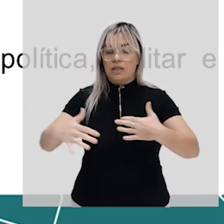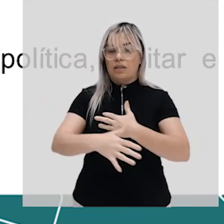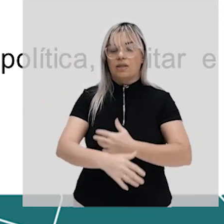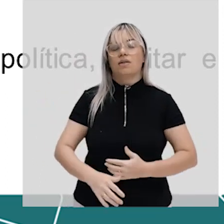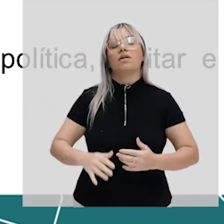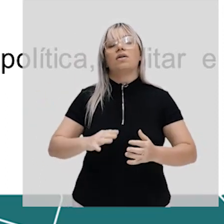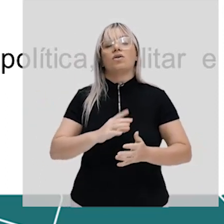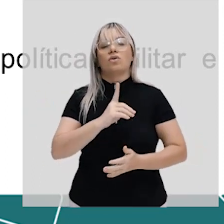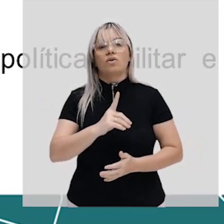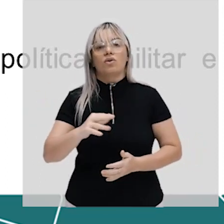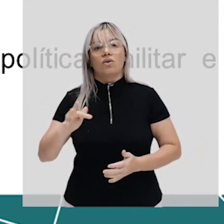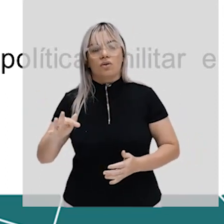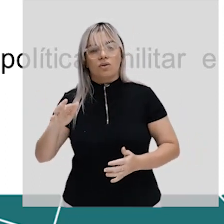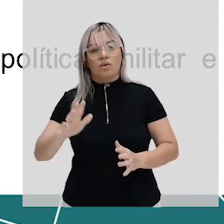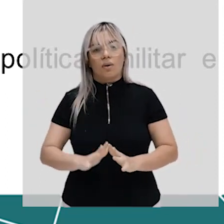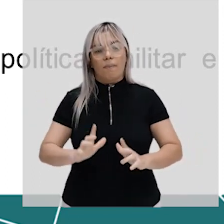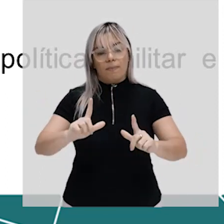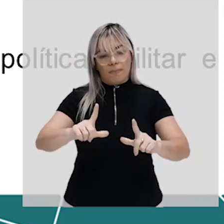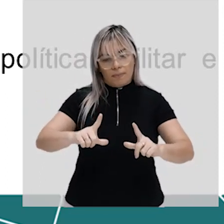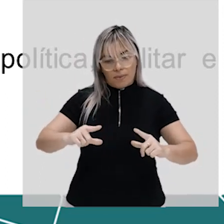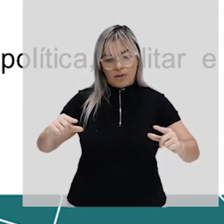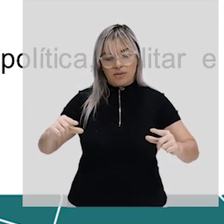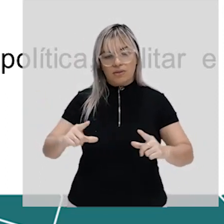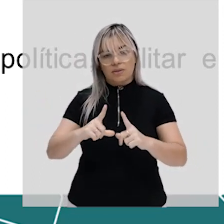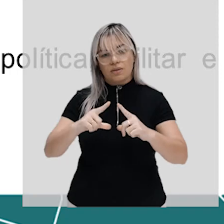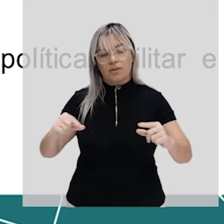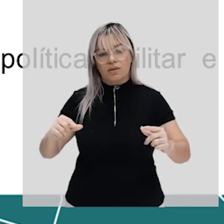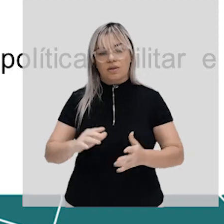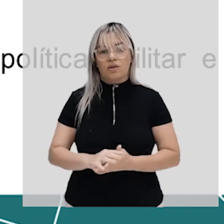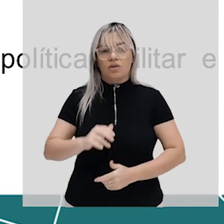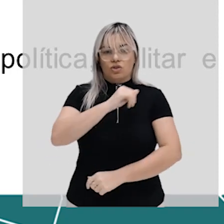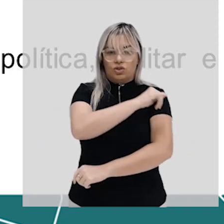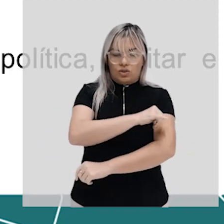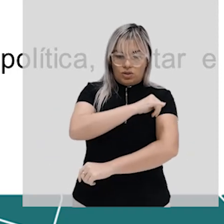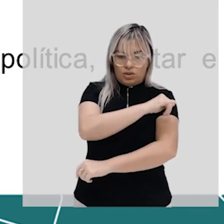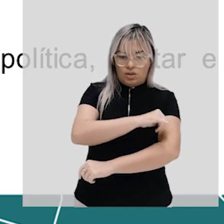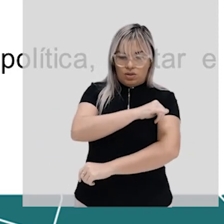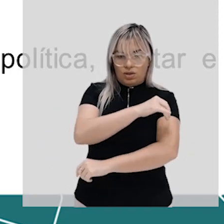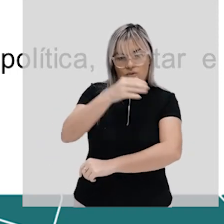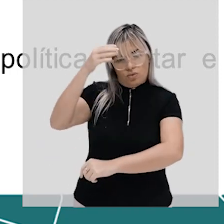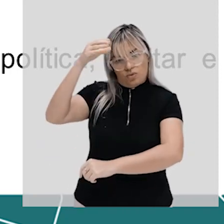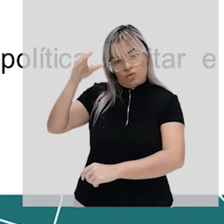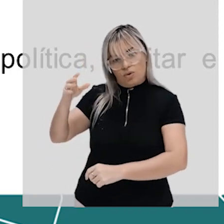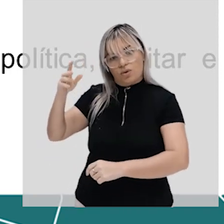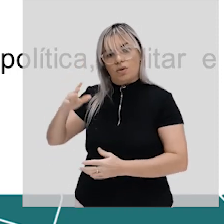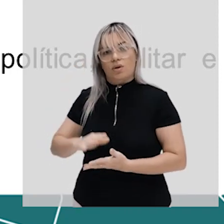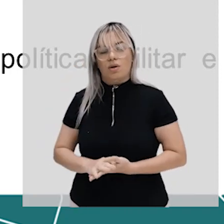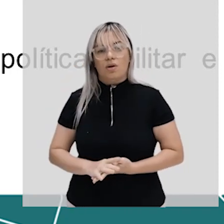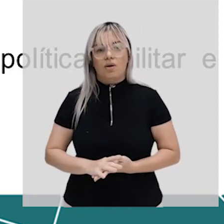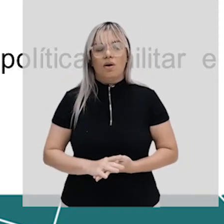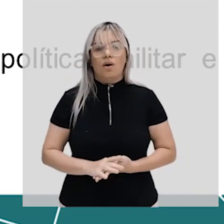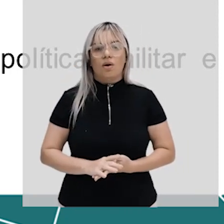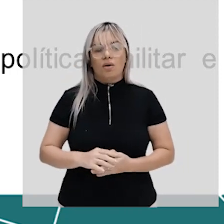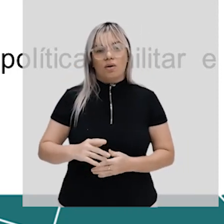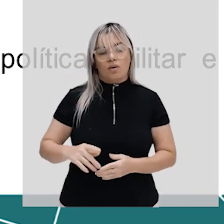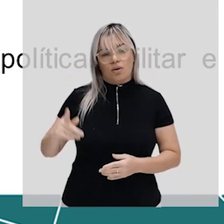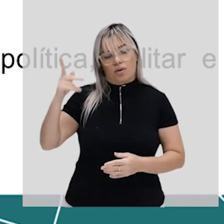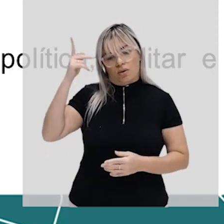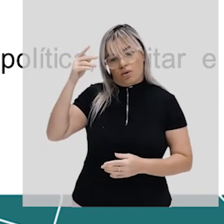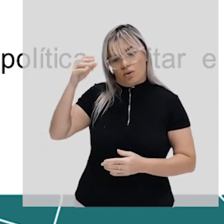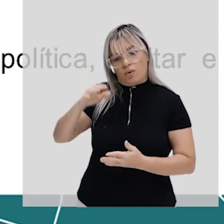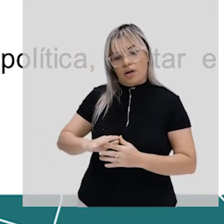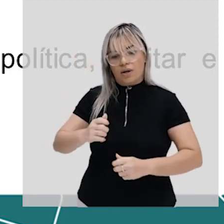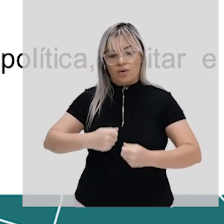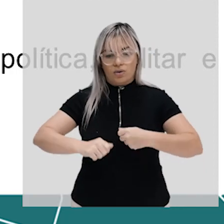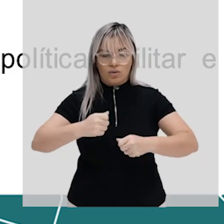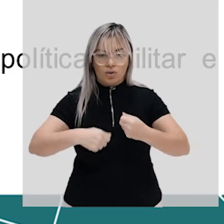o Rio de Janeiro é a capital cultural São Paulo é a econômica mas a capital mesmo é Brasília assim como